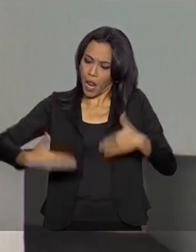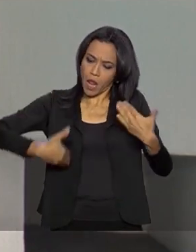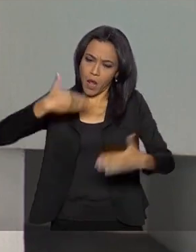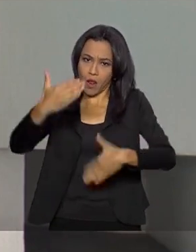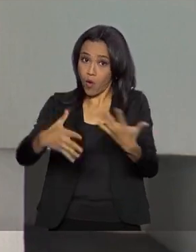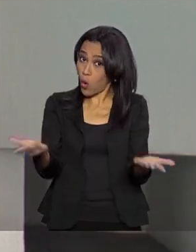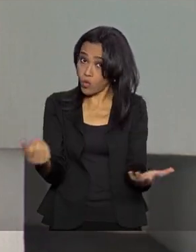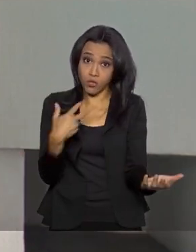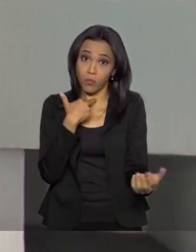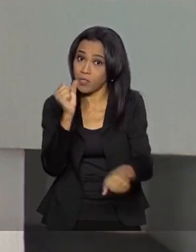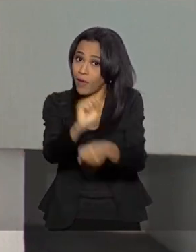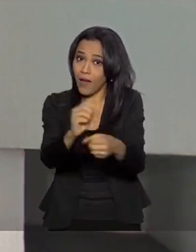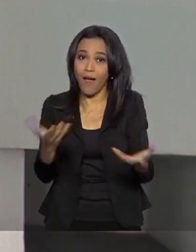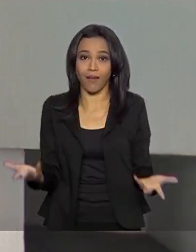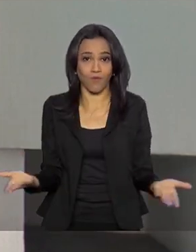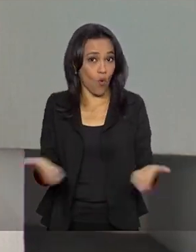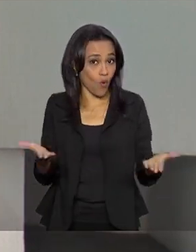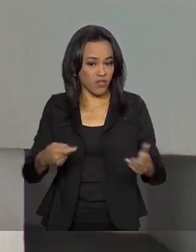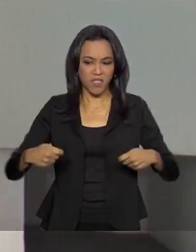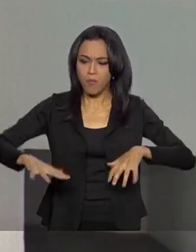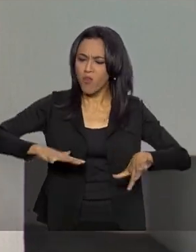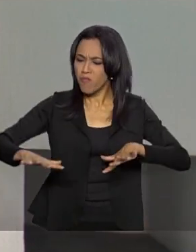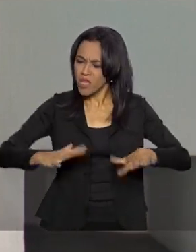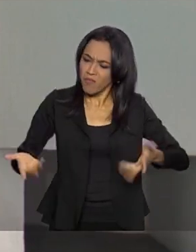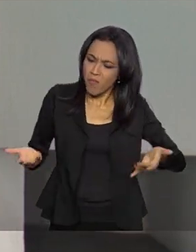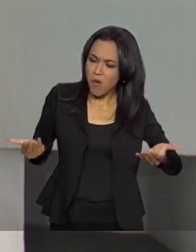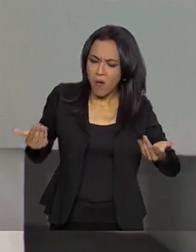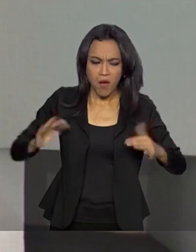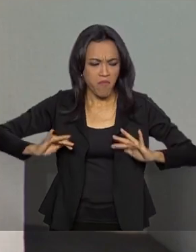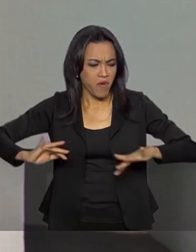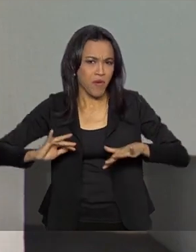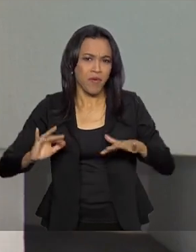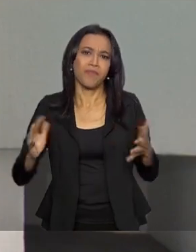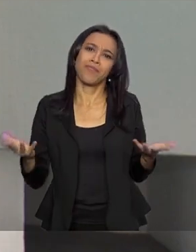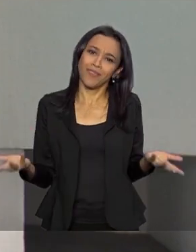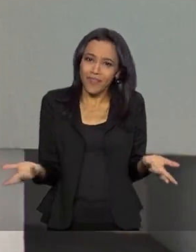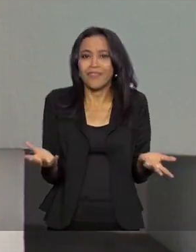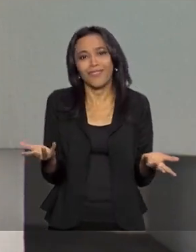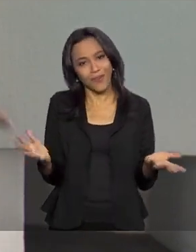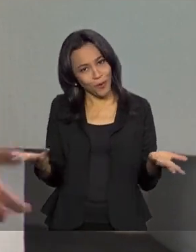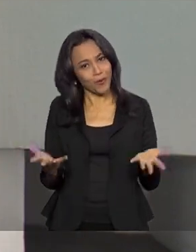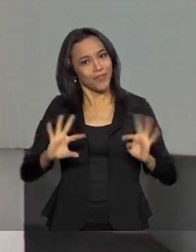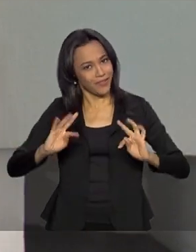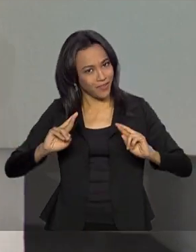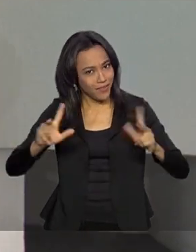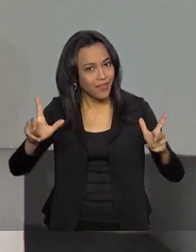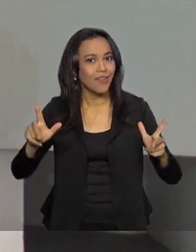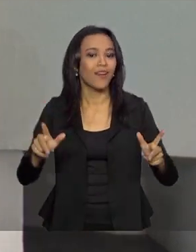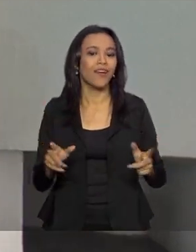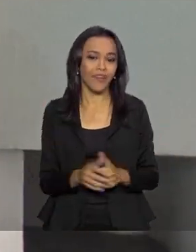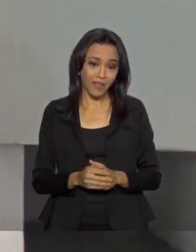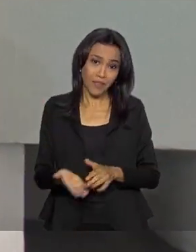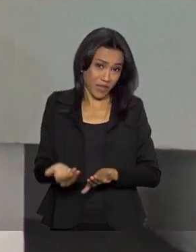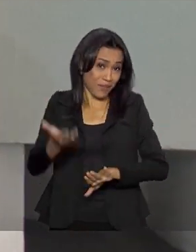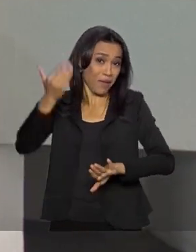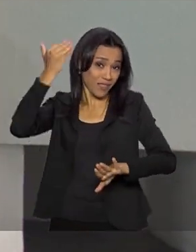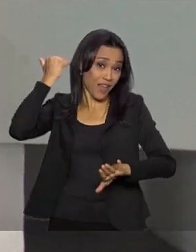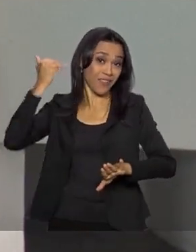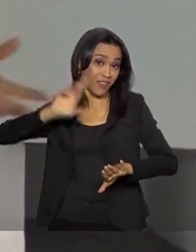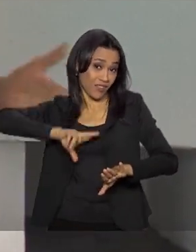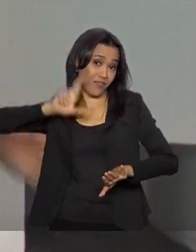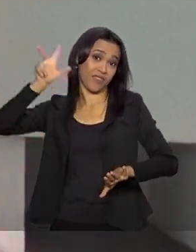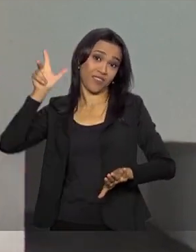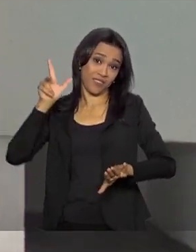não pode parar. Não pode parar, tem que fazer movimento, porque senão... Então, que ganhei, a pessoa ficava...